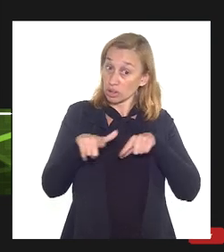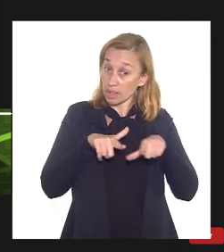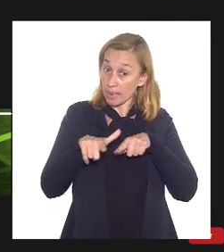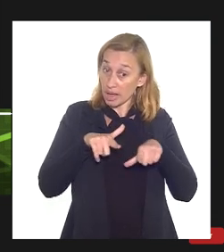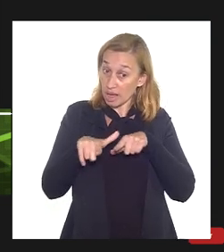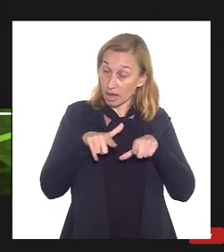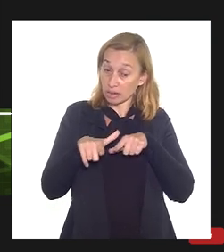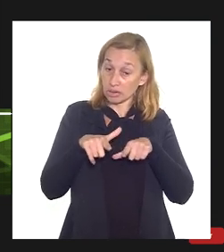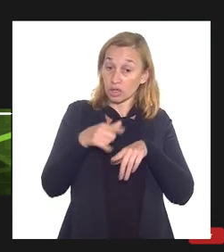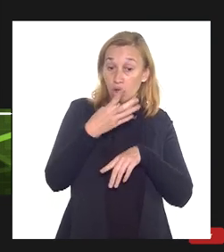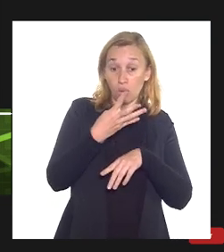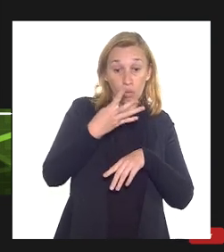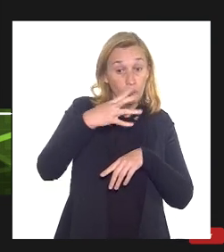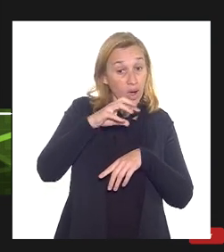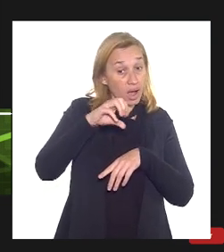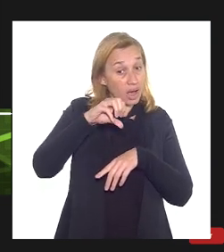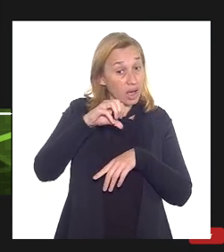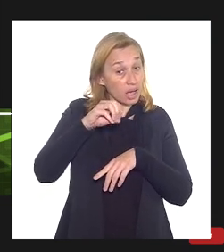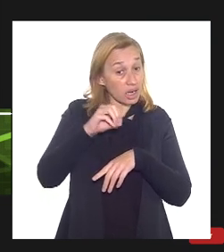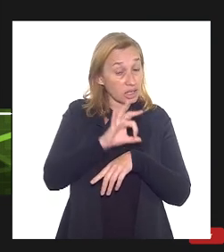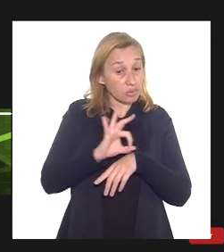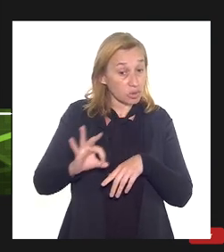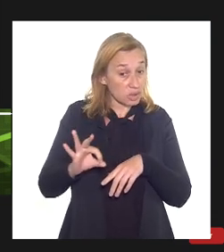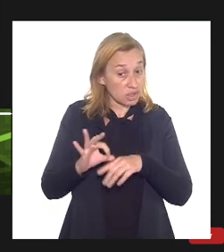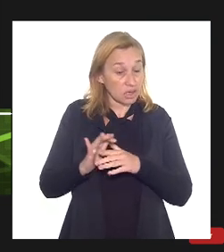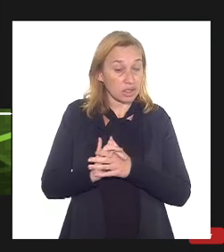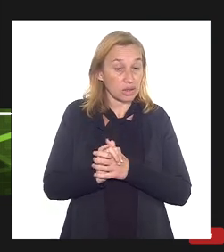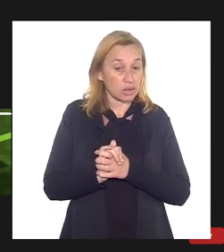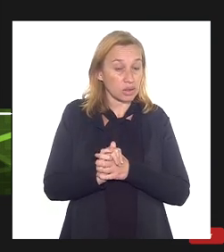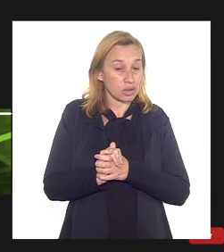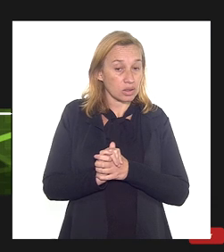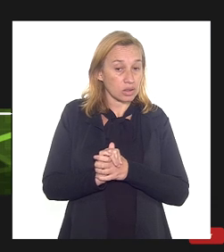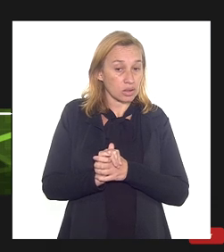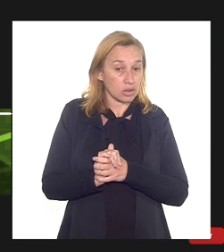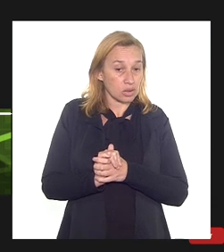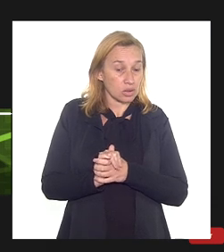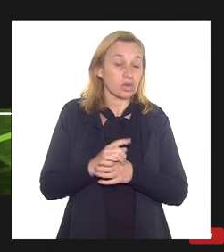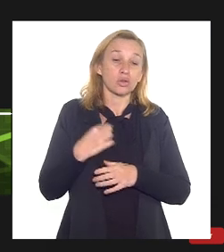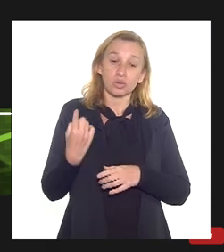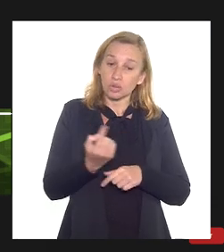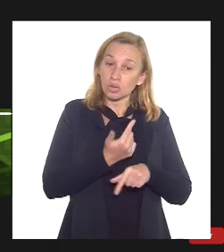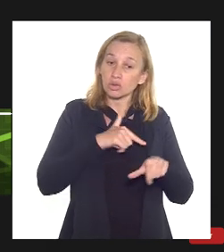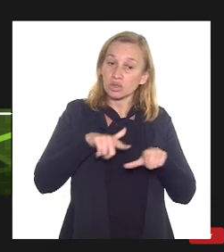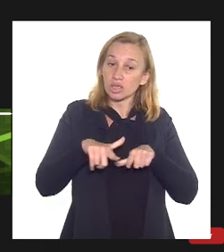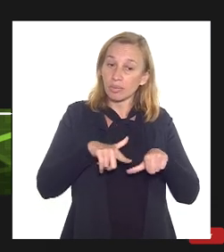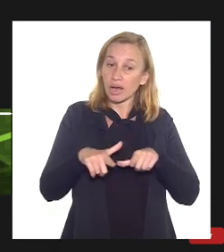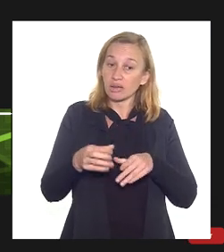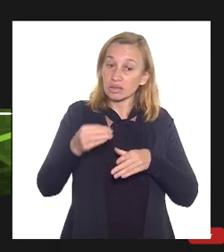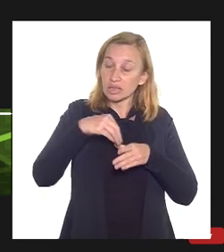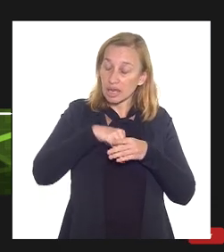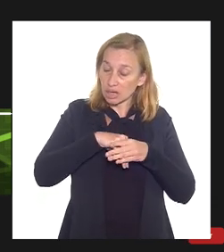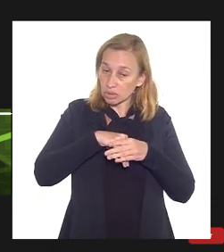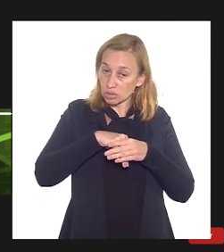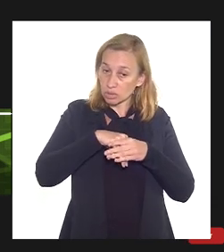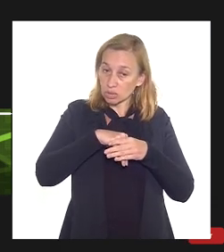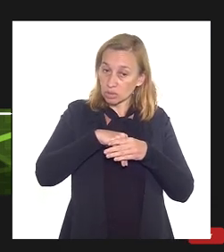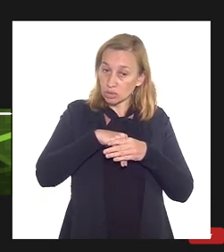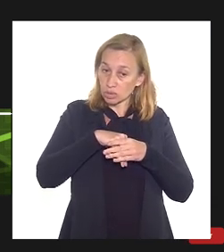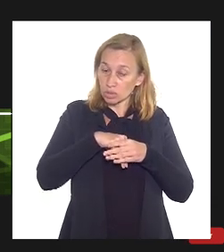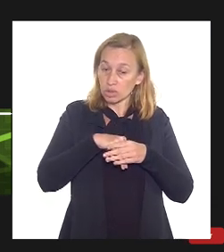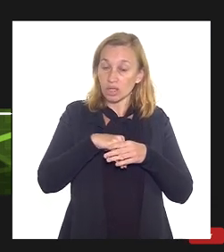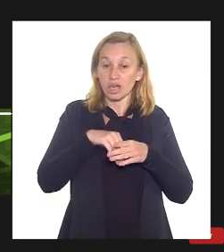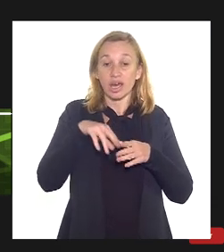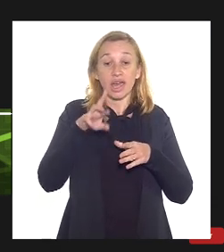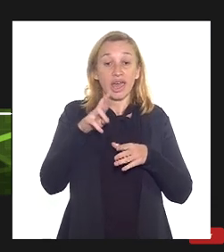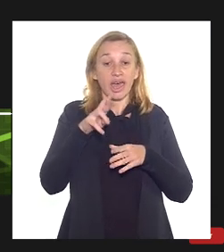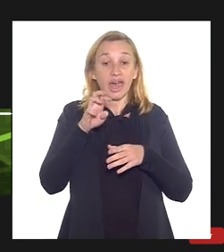rasa de 40% seria em função das nossas alterações internas derivadas do refino